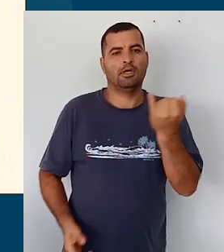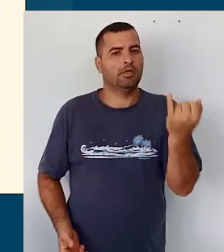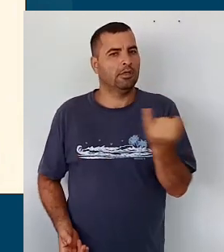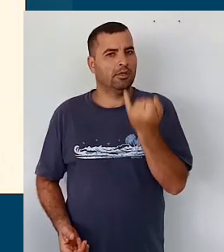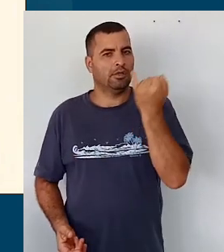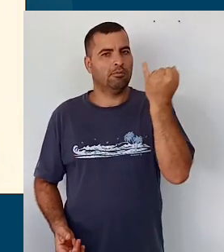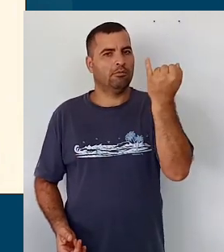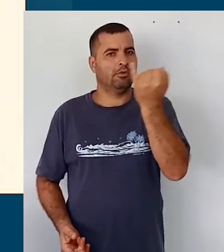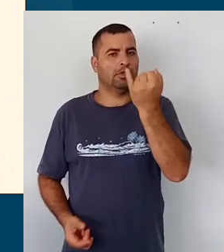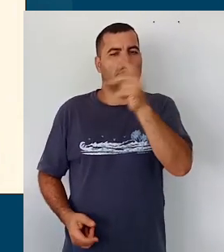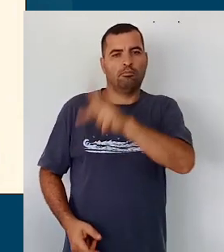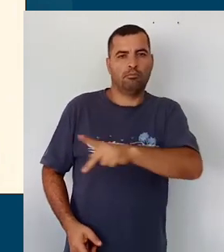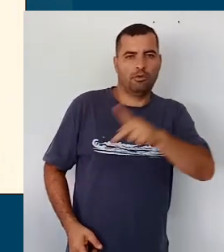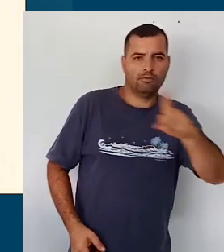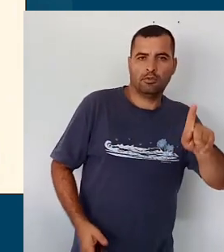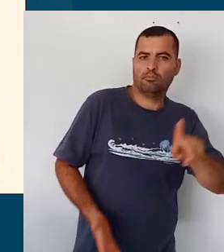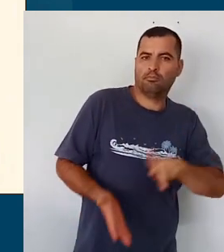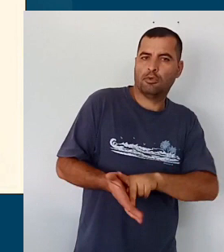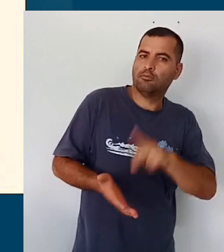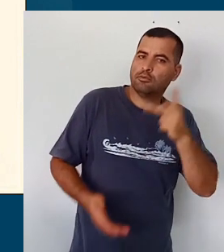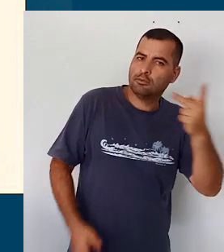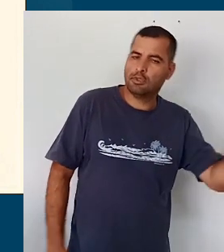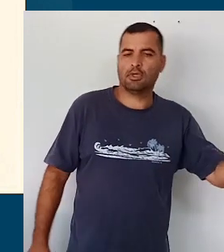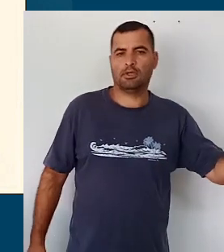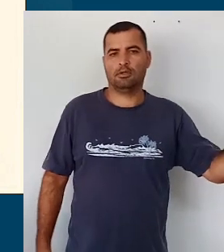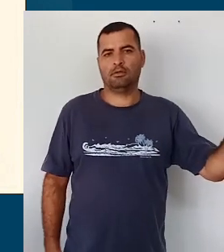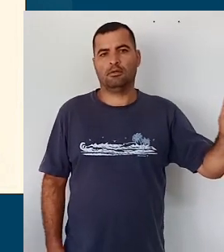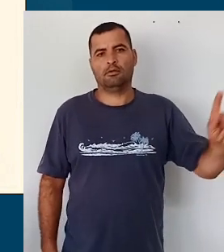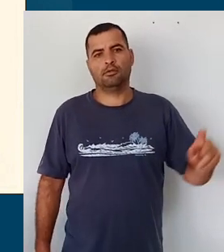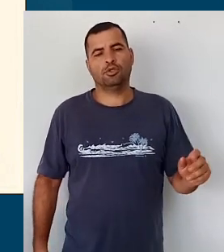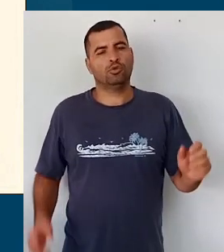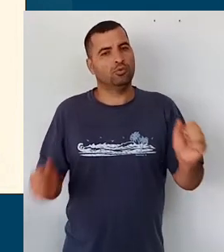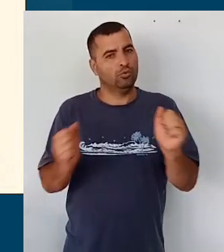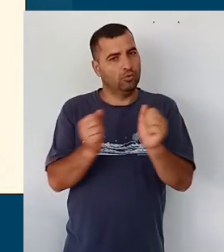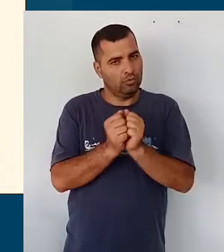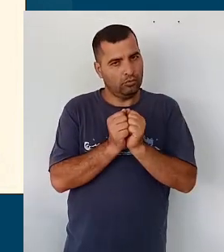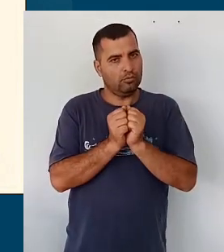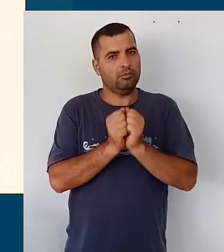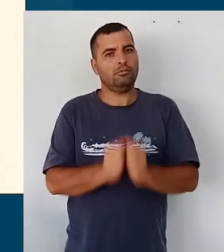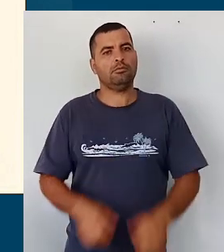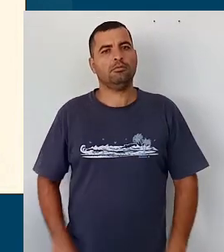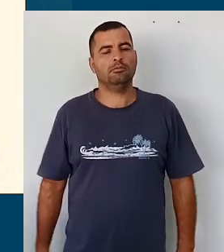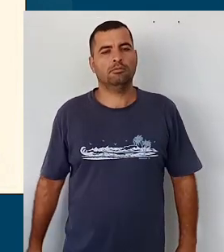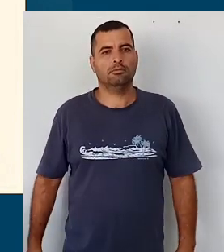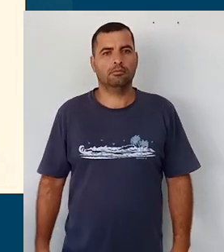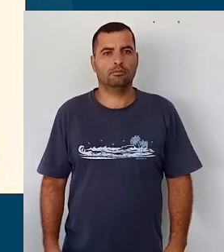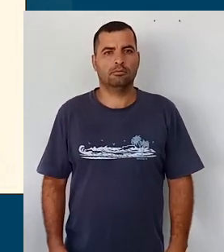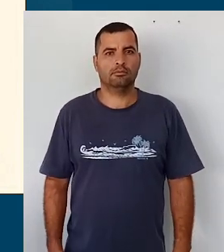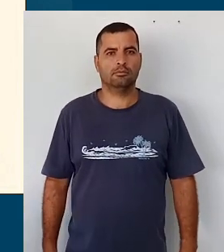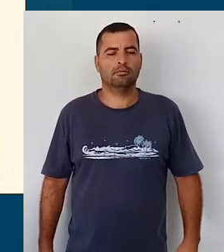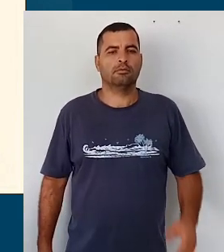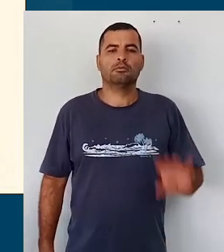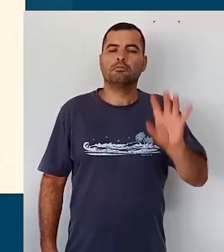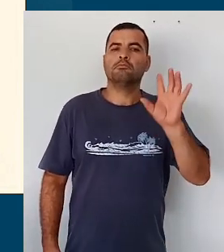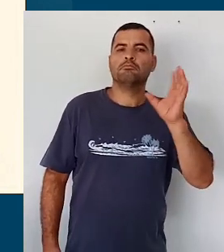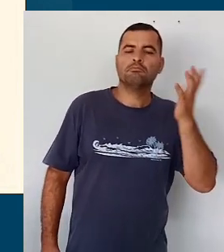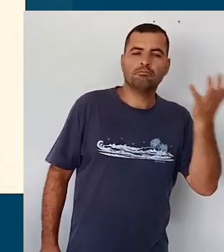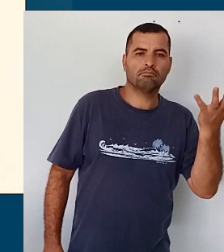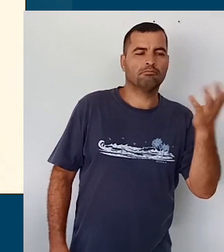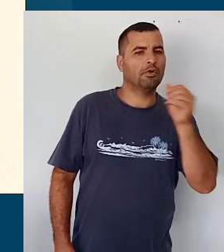papéis também desse professor, estabelecer essa relação compartilhada. Quando a